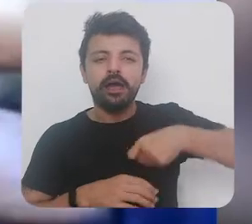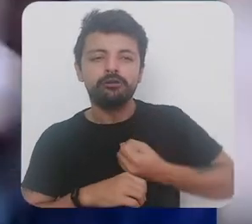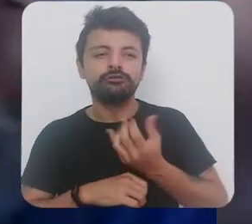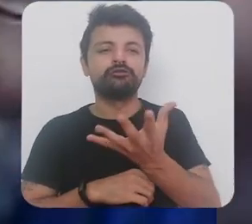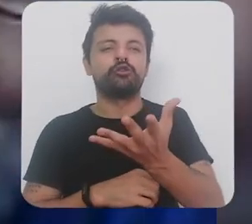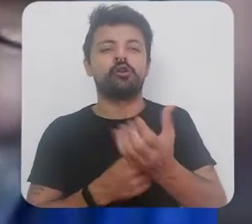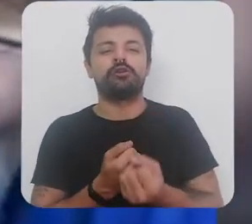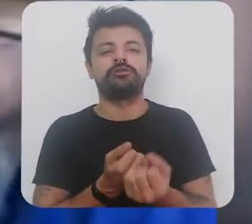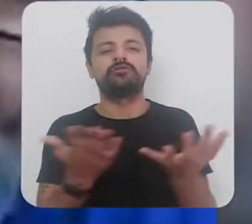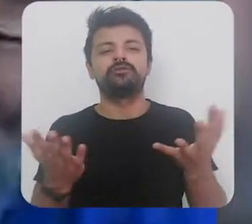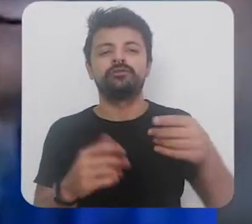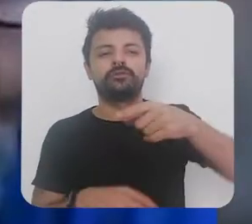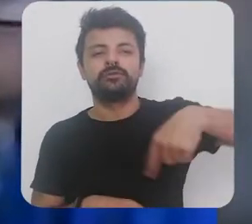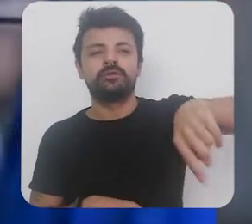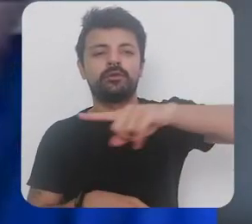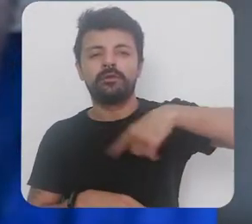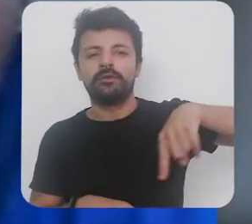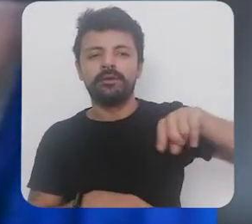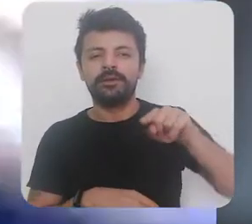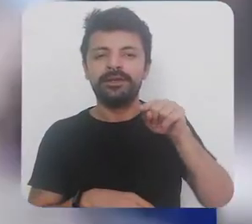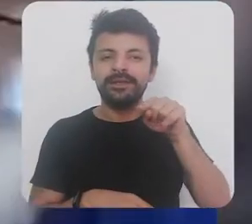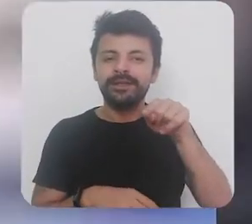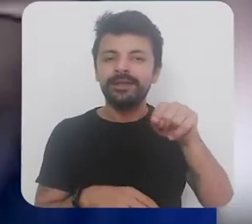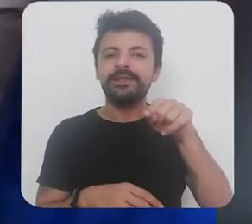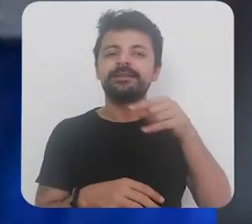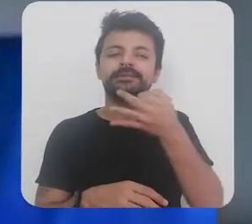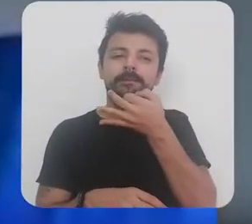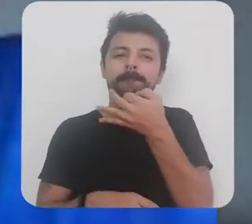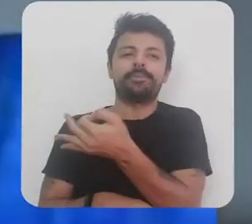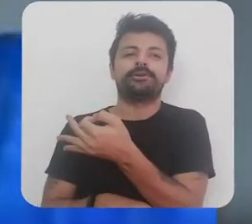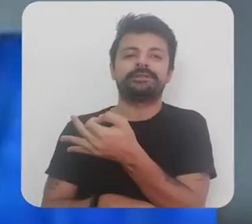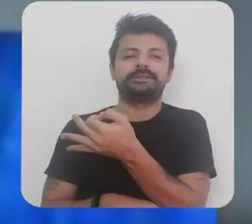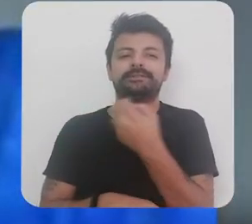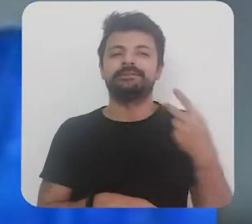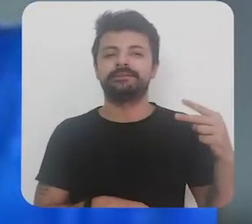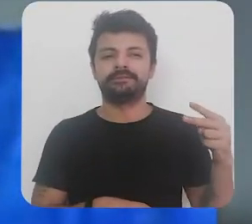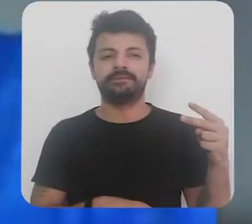conhecimento